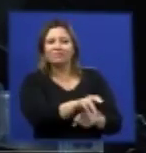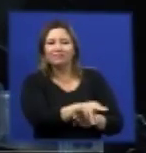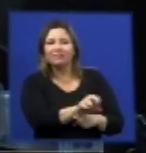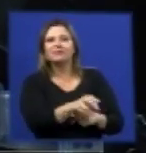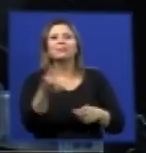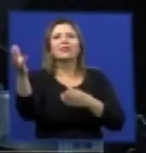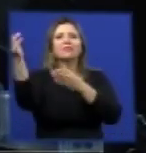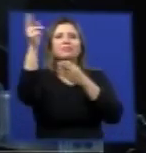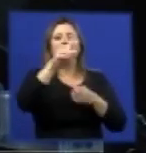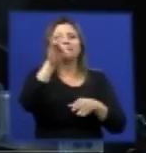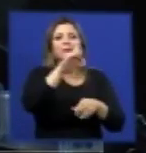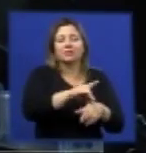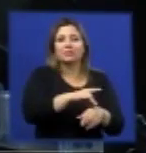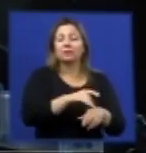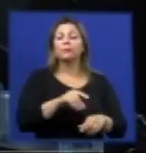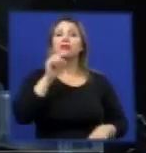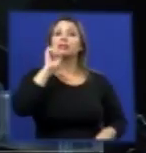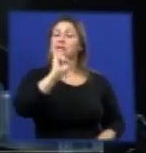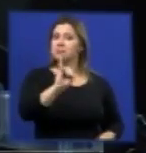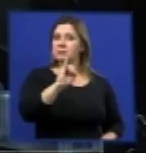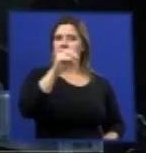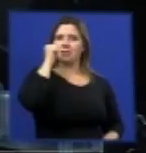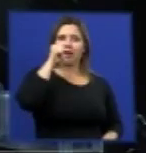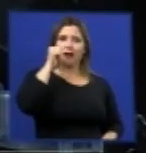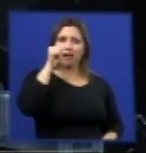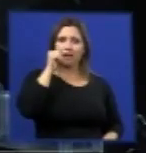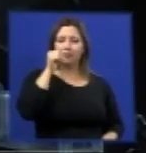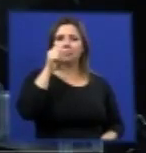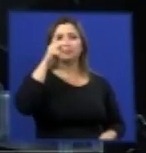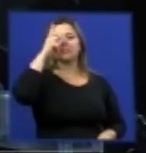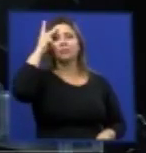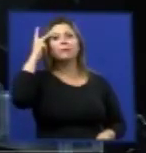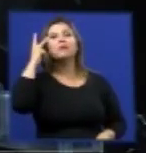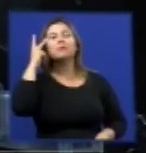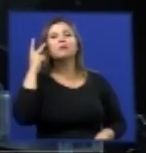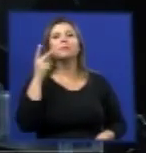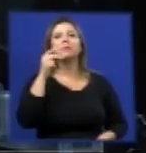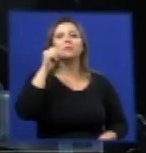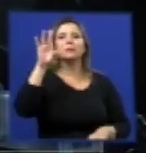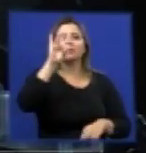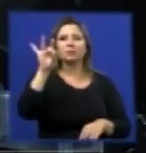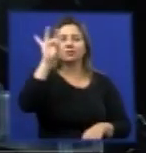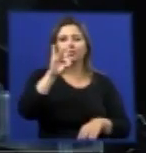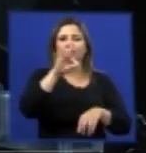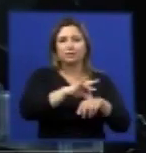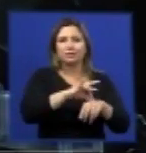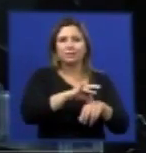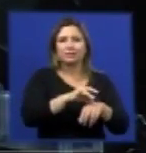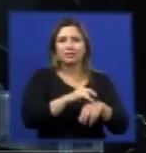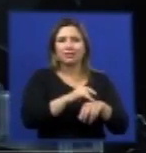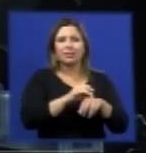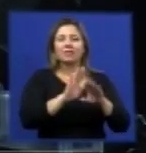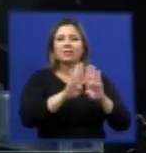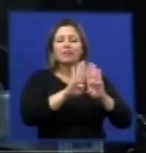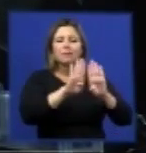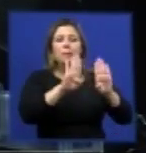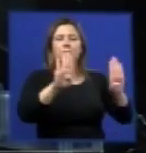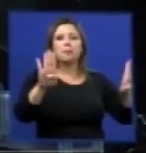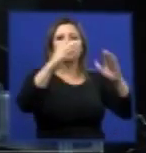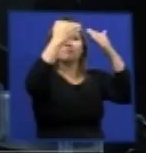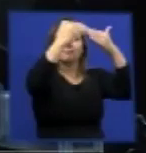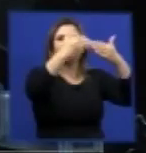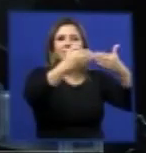como a fêmea não deposita seus ovos diretamente na água ela deposita na parede do depósito